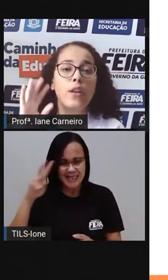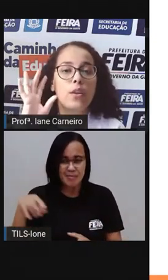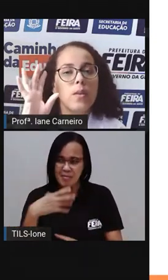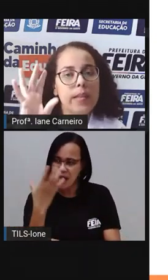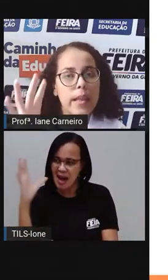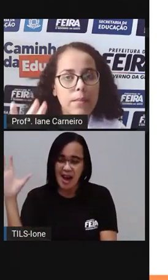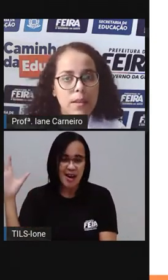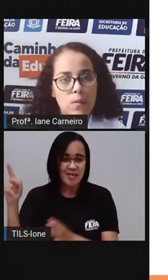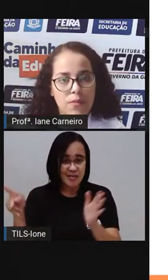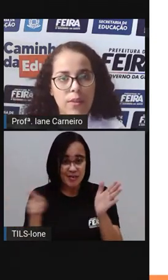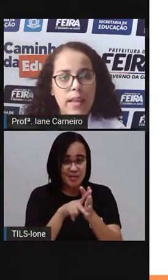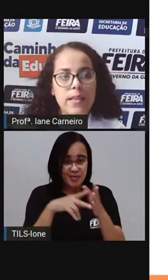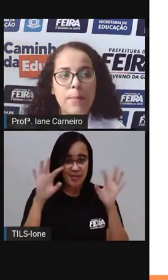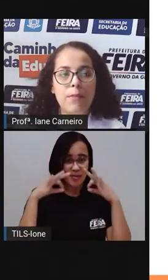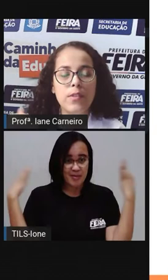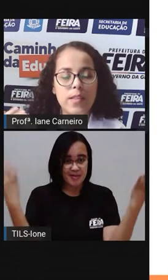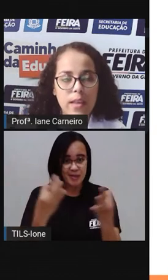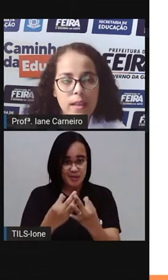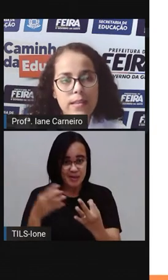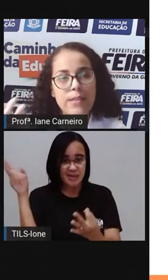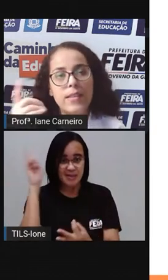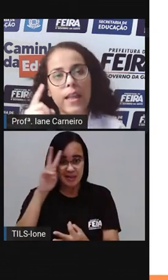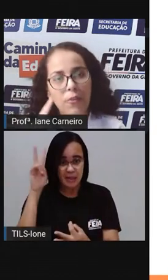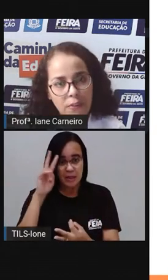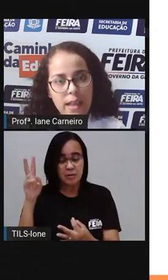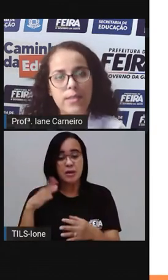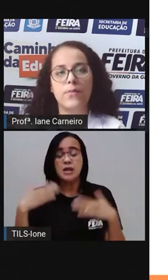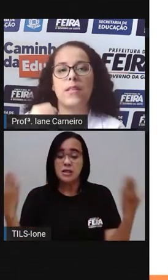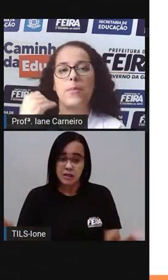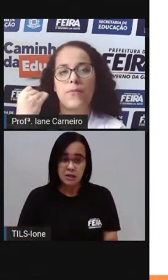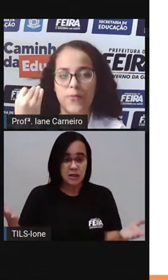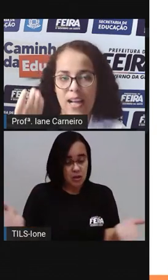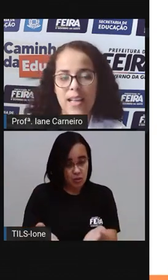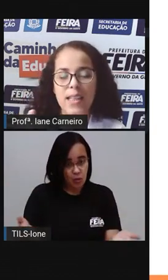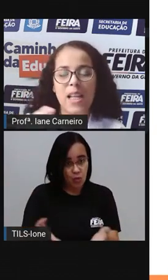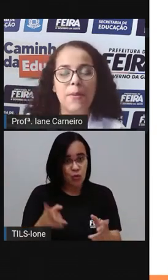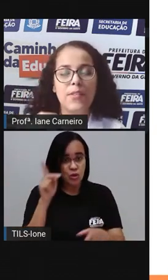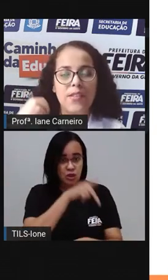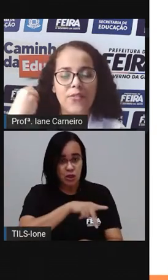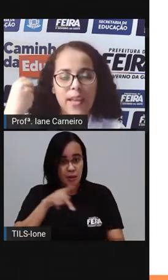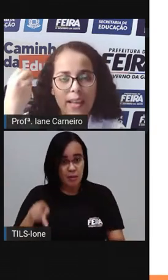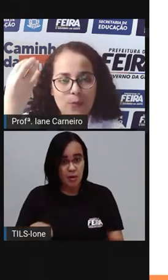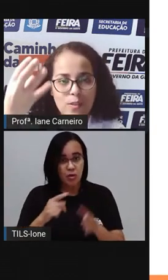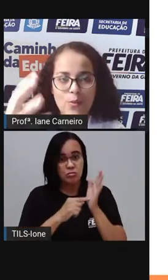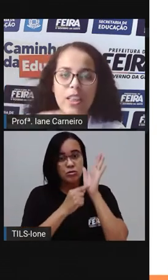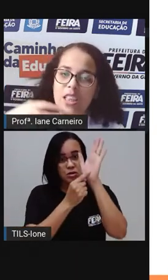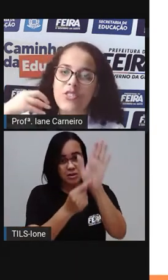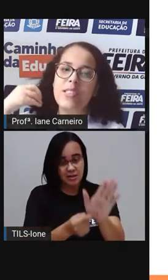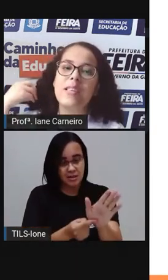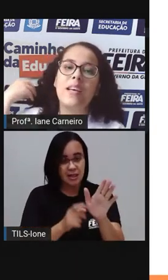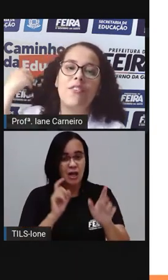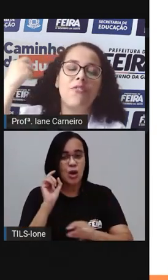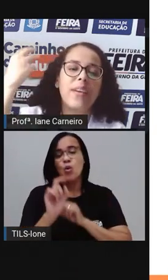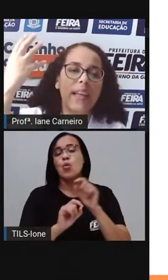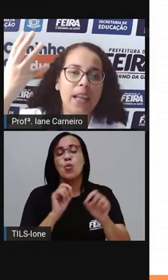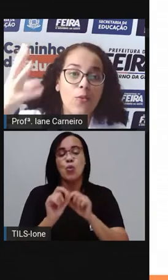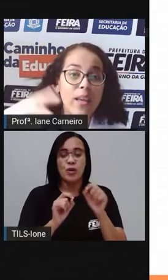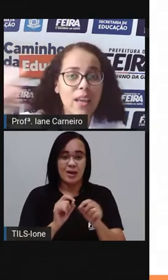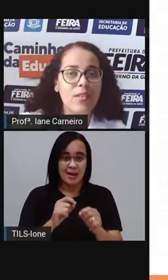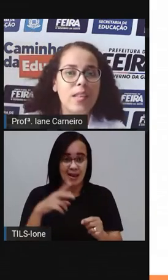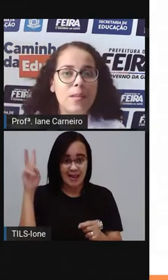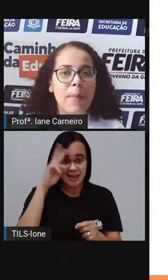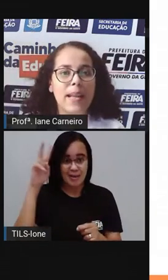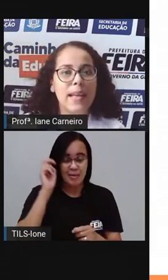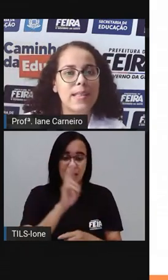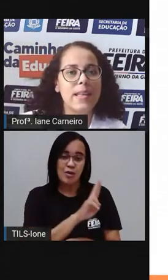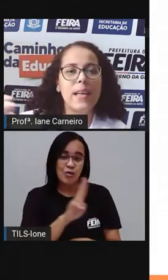a Pró trouxe aqui mais uma vez, né? Pra você, se você não fez, você faça, né? Pra você ver as suas origens, ver, né? Com